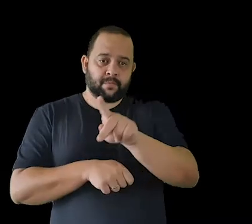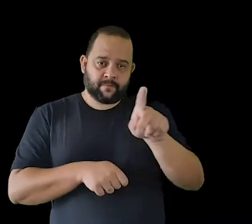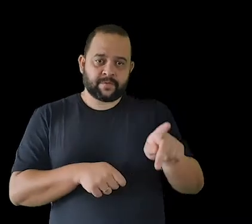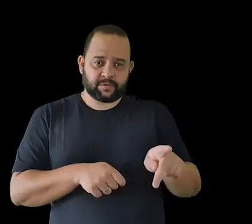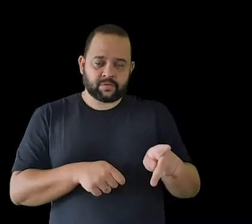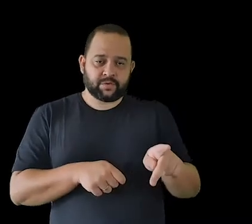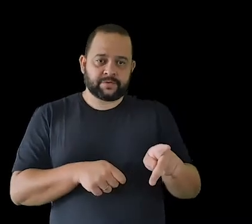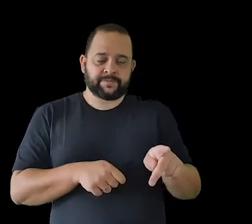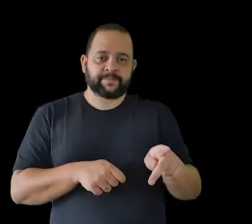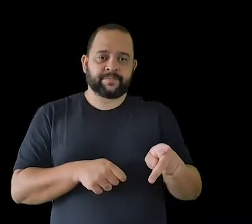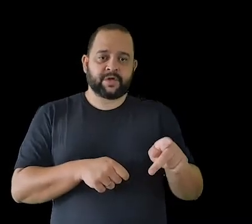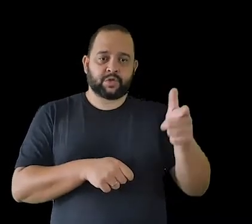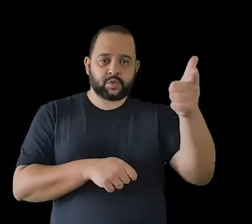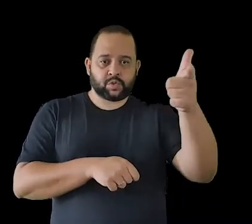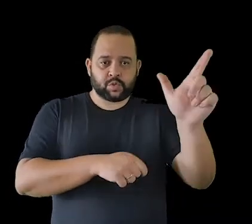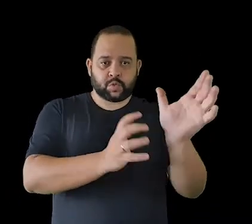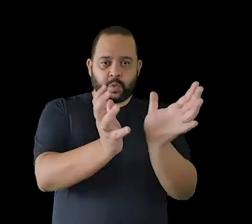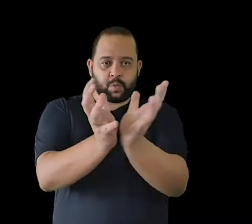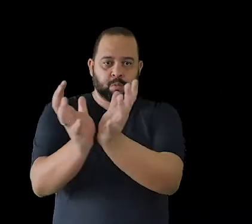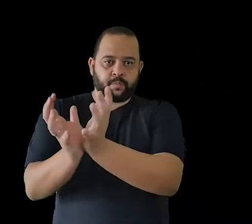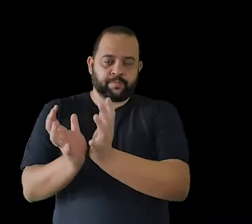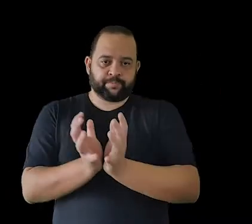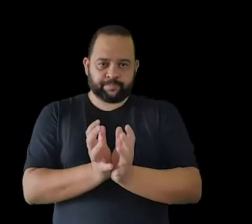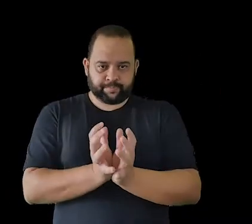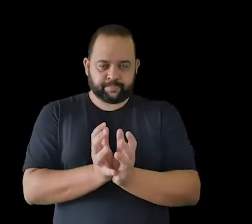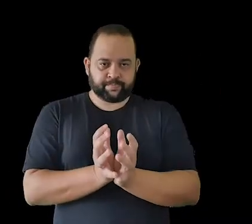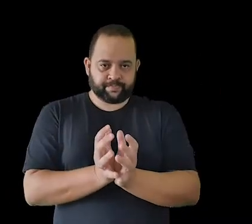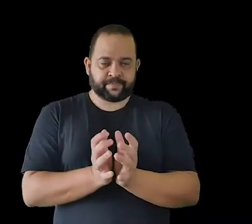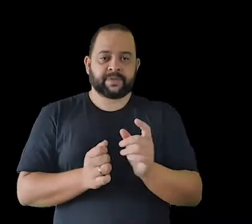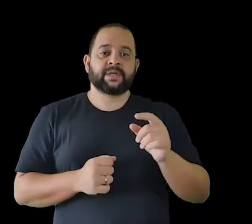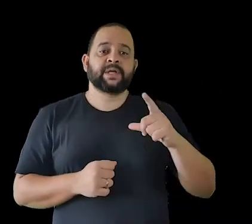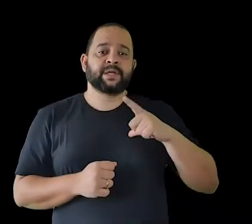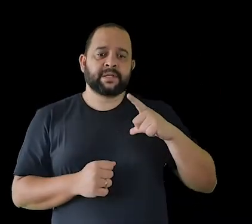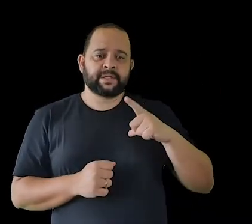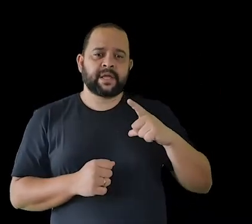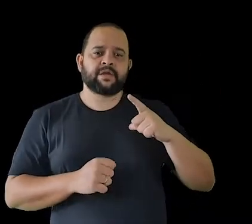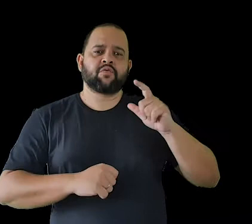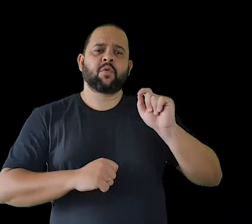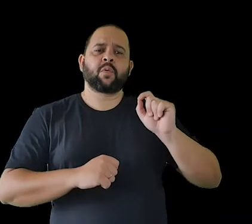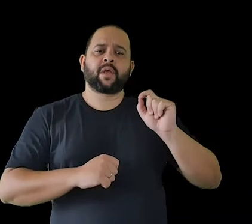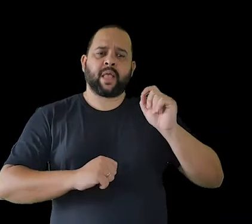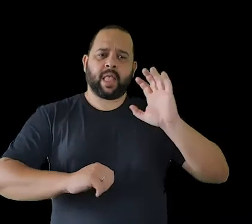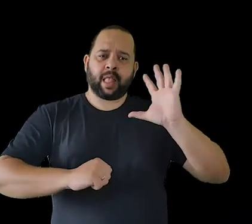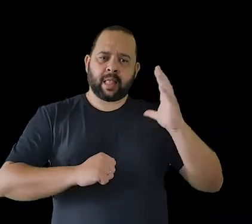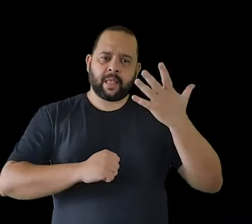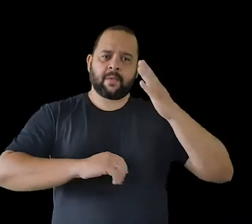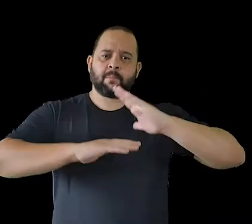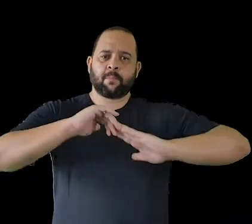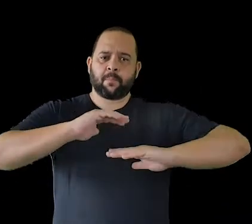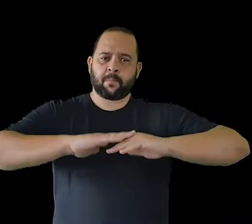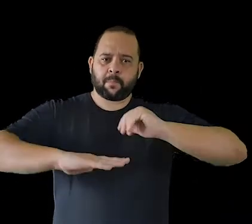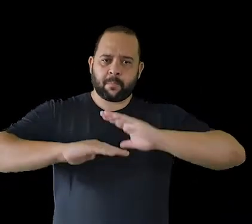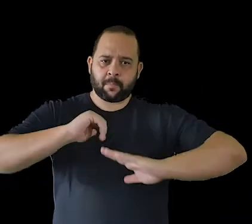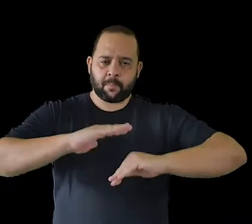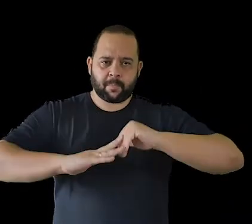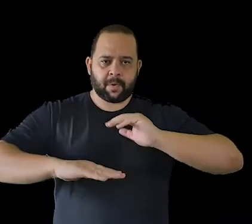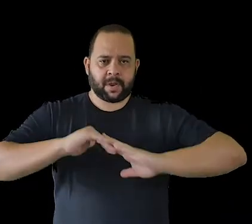da Camerata Jovem. E proporcionam, então, essa prática da